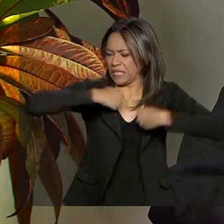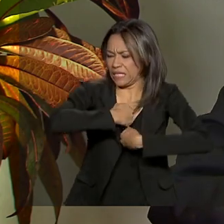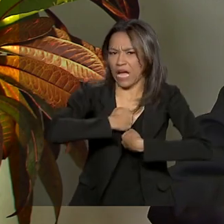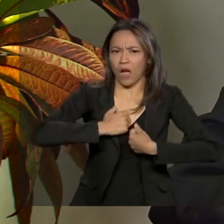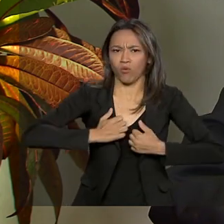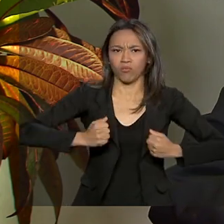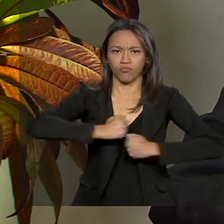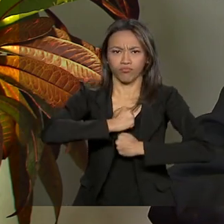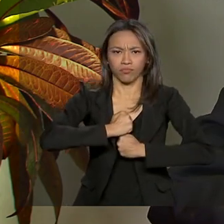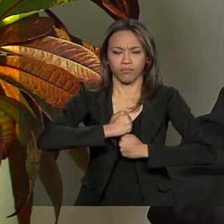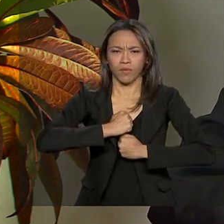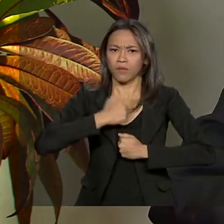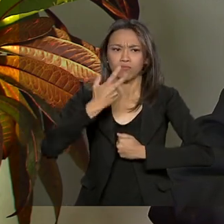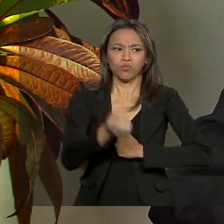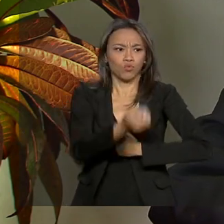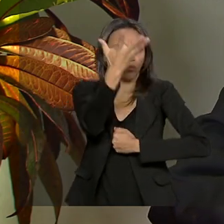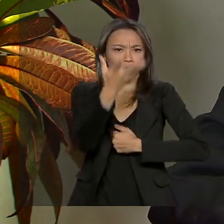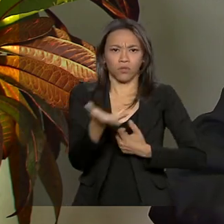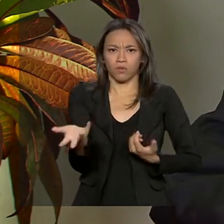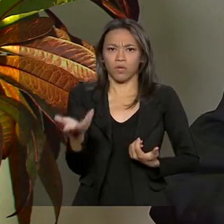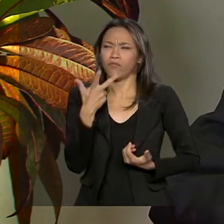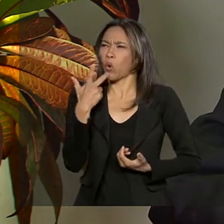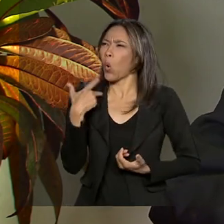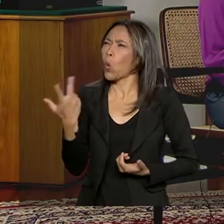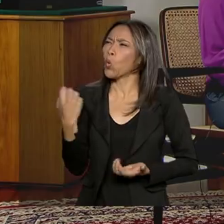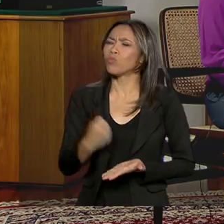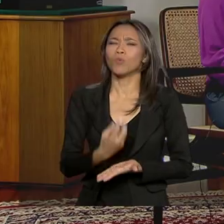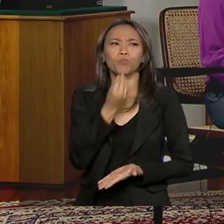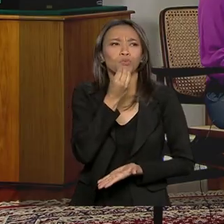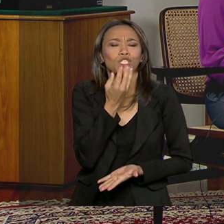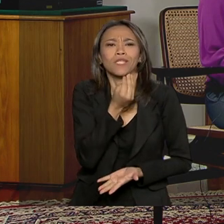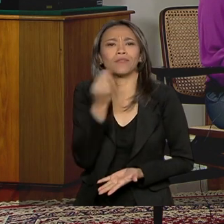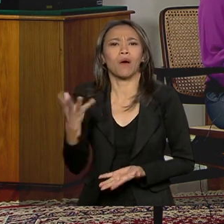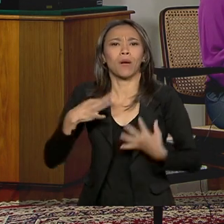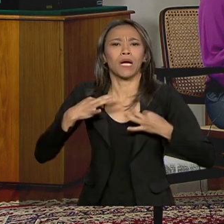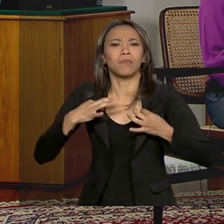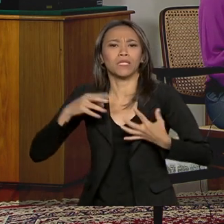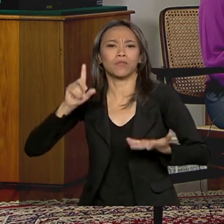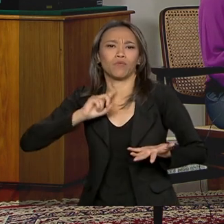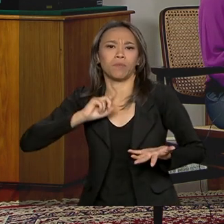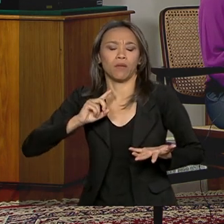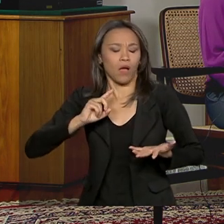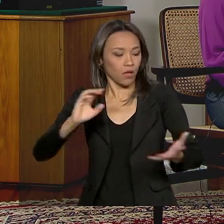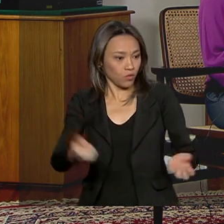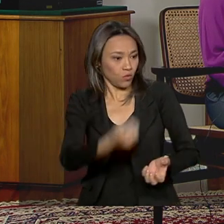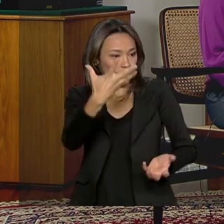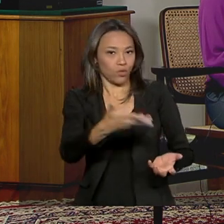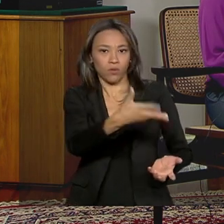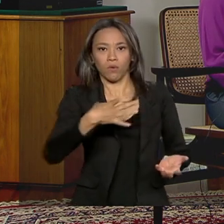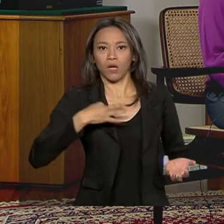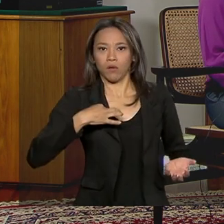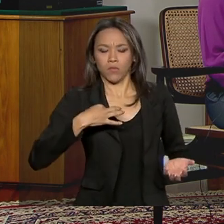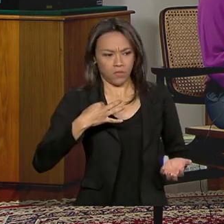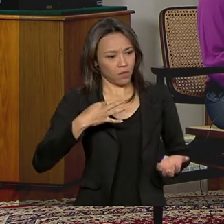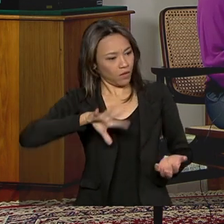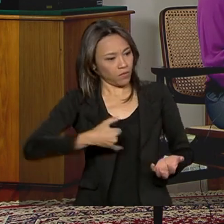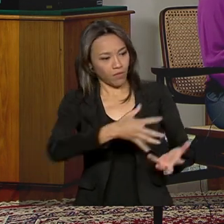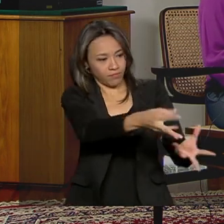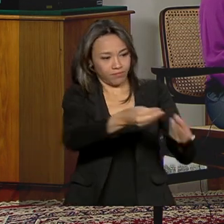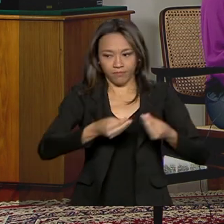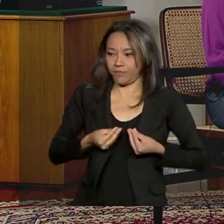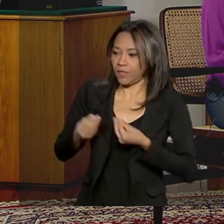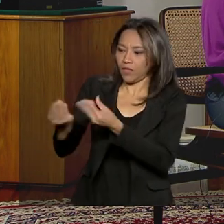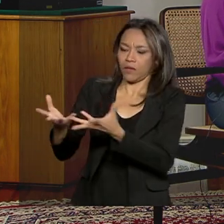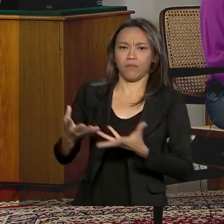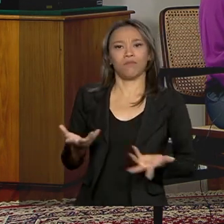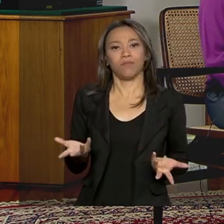aquilo surgiu do nada, assim. Ele falou, pô, gostaria de dar uma camisa do Flamengo, daqui a pouco apareceu uma camisa do Flamengo e ele deu a camisa. Eu